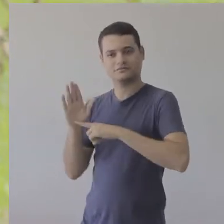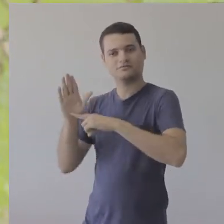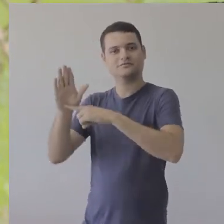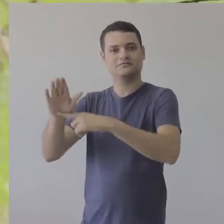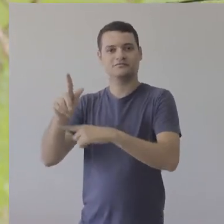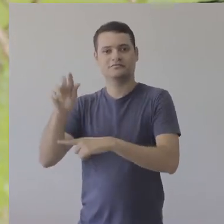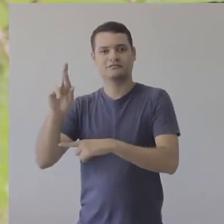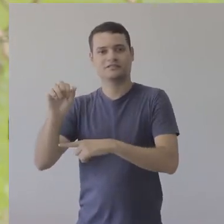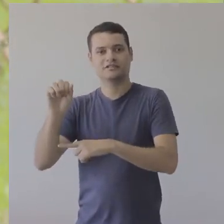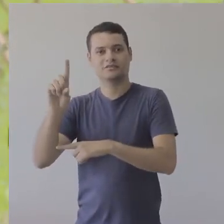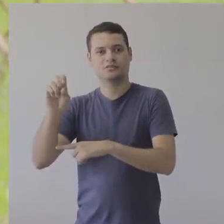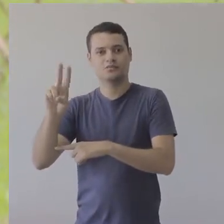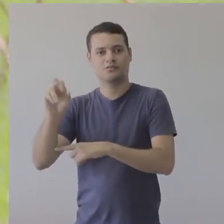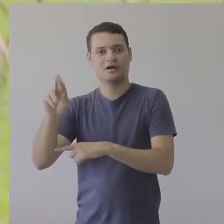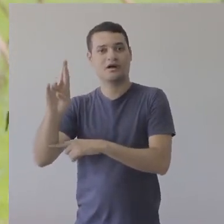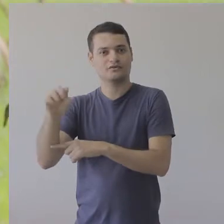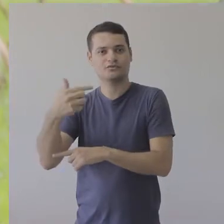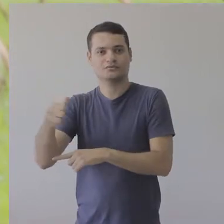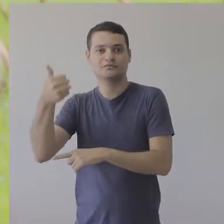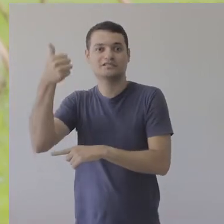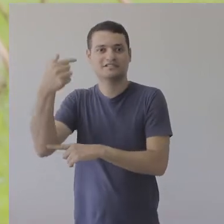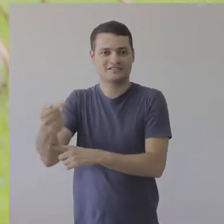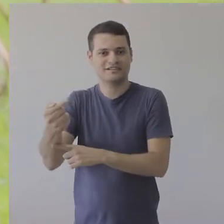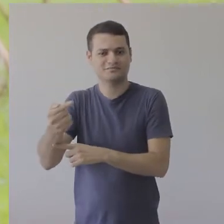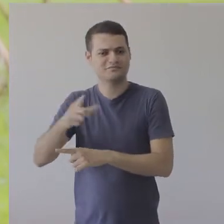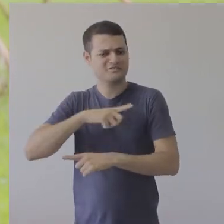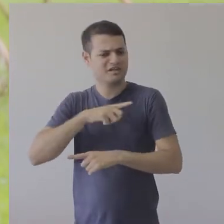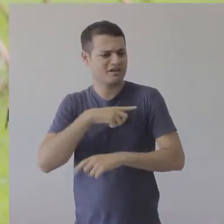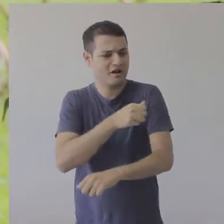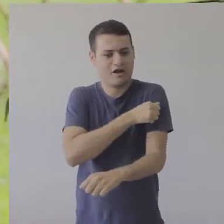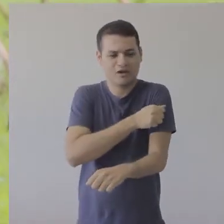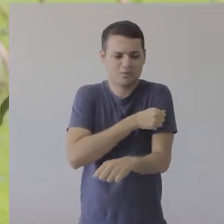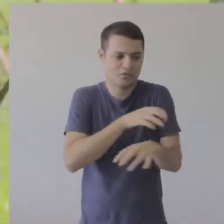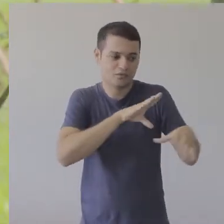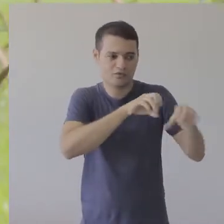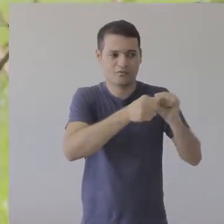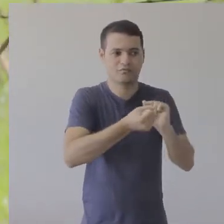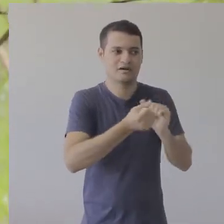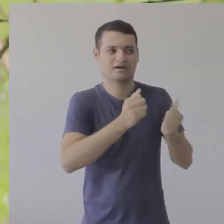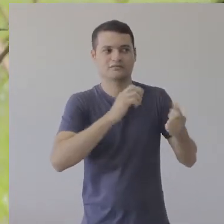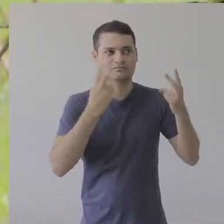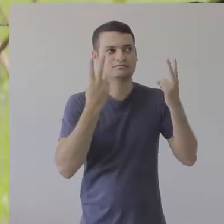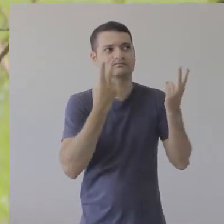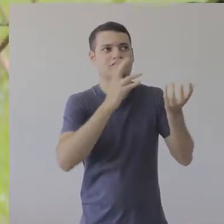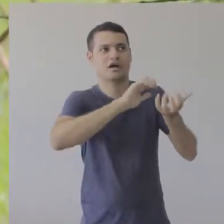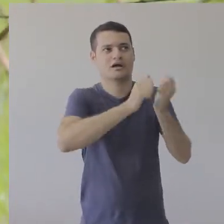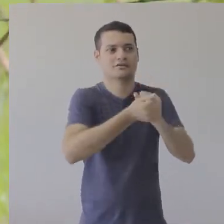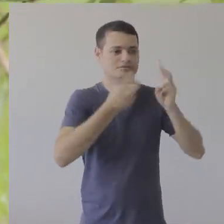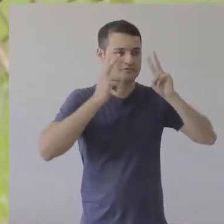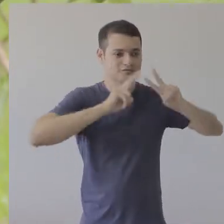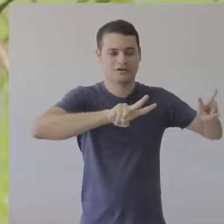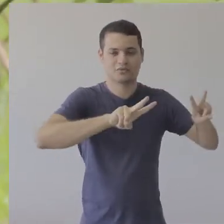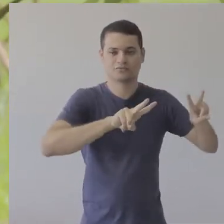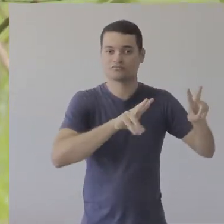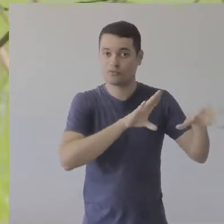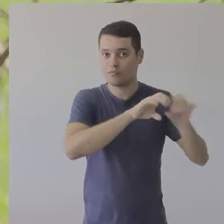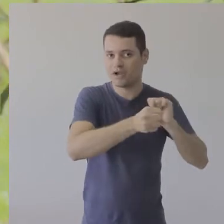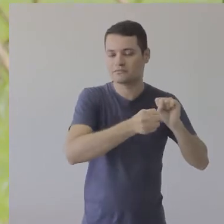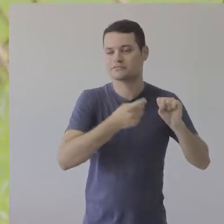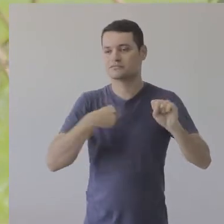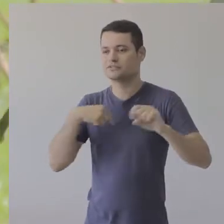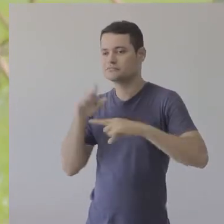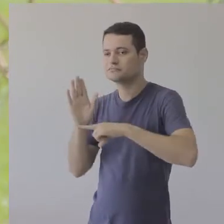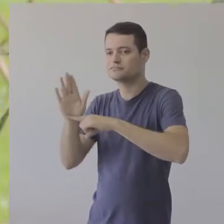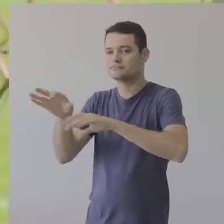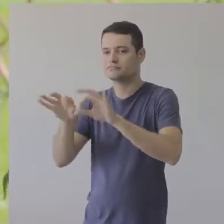Artes 2017. A mostra coletiva reúne os trabalhos dos estudantes recém-graduados no curso de Artes Visuais da UFES.